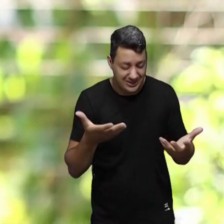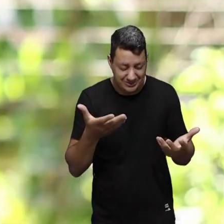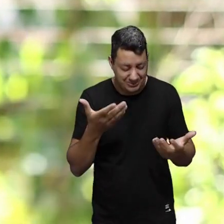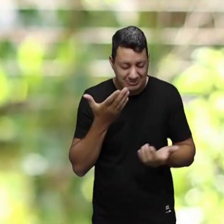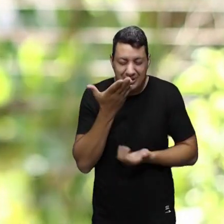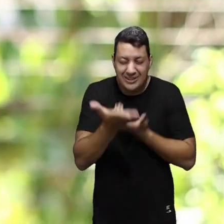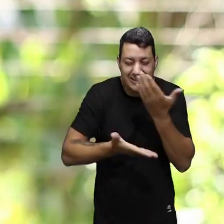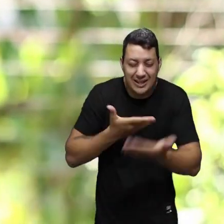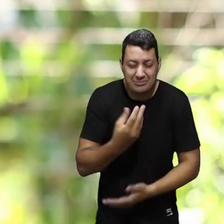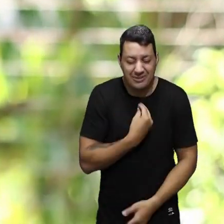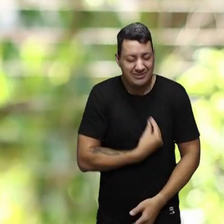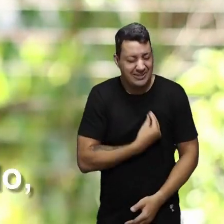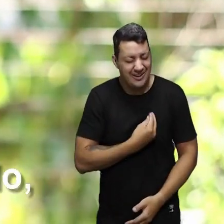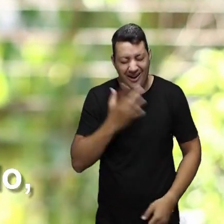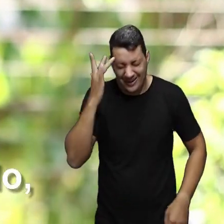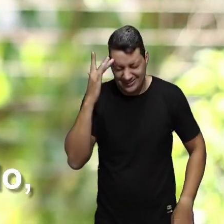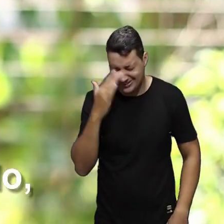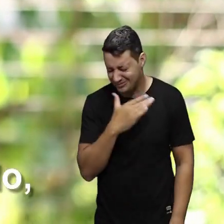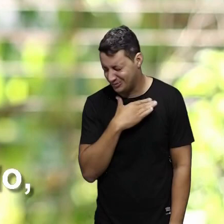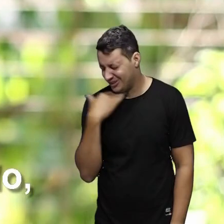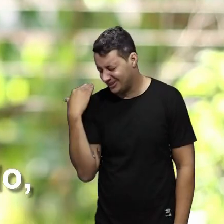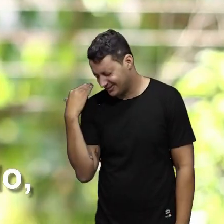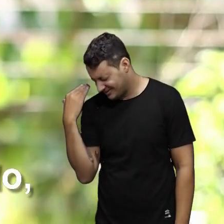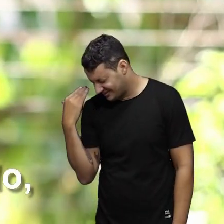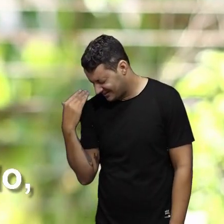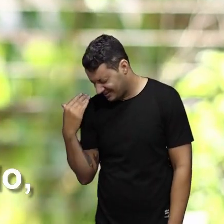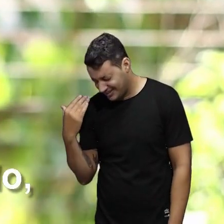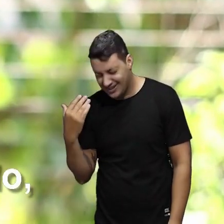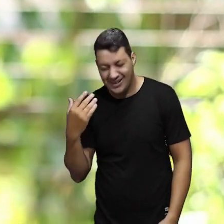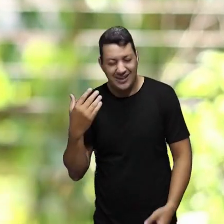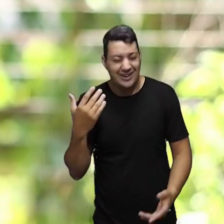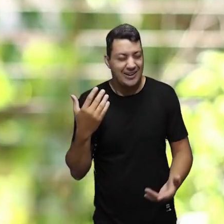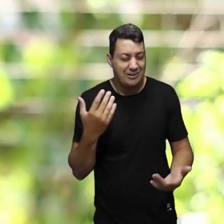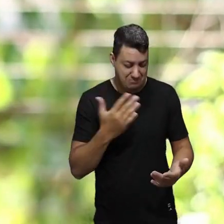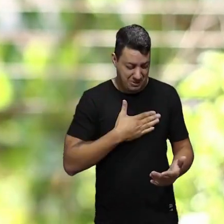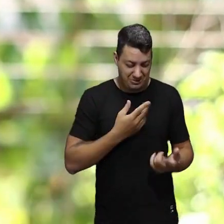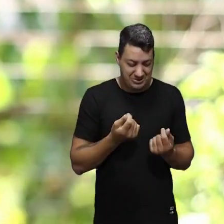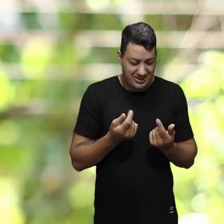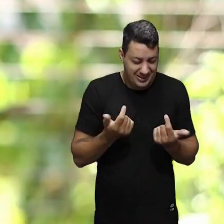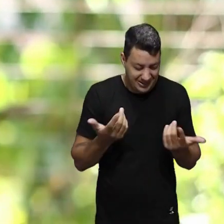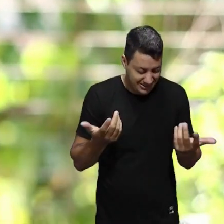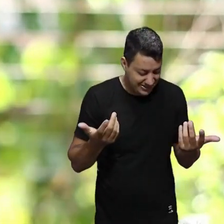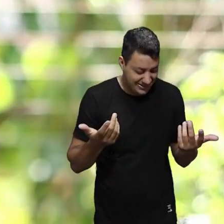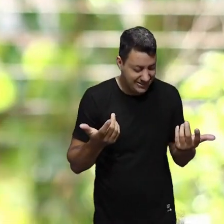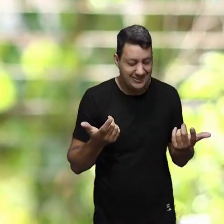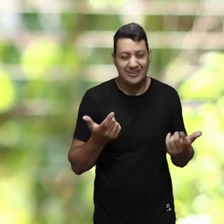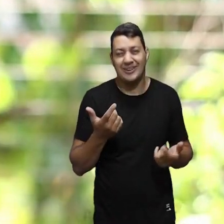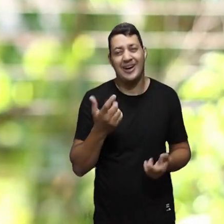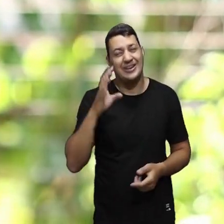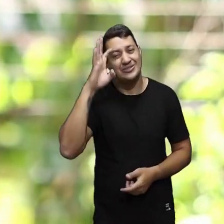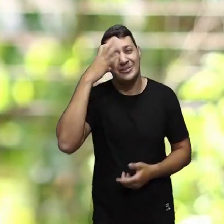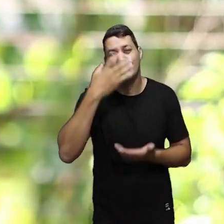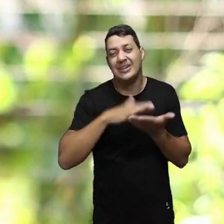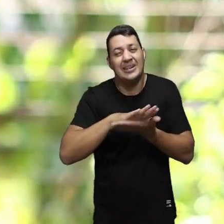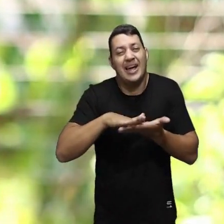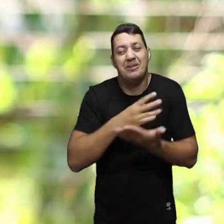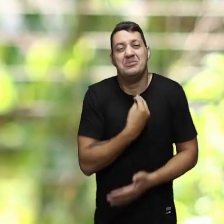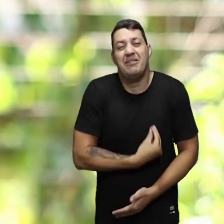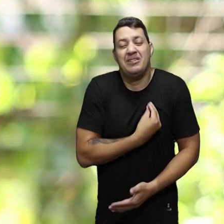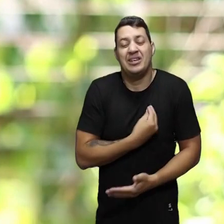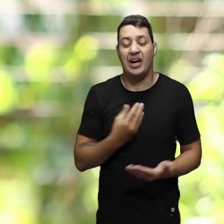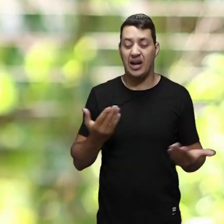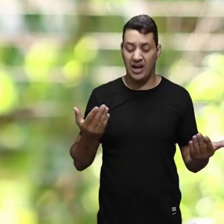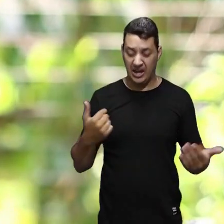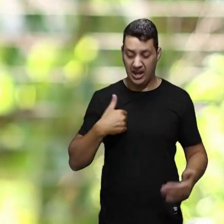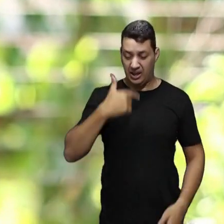para me atender, eu simplesmente teria morrido com todo o meu dinheiro, não teria resolvido nada.